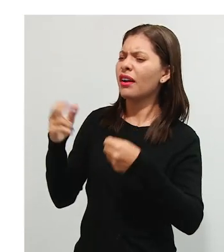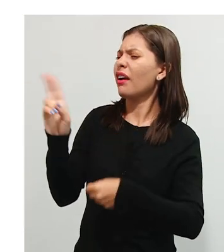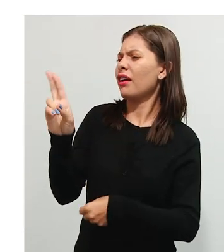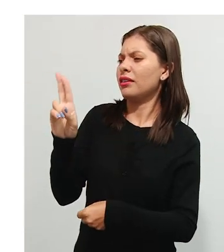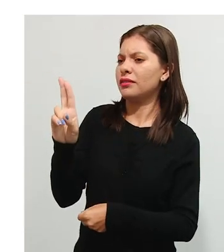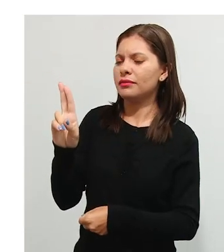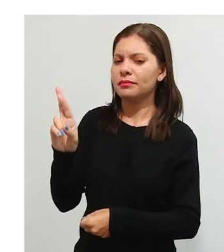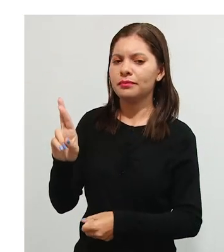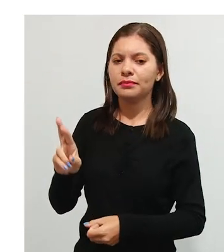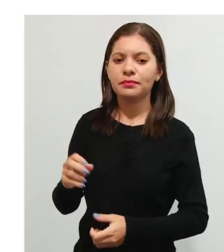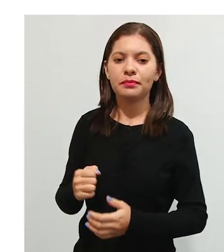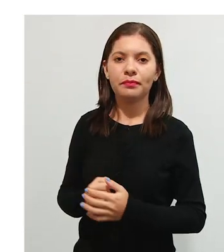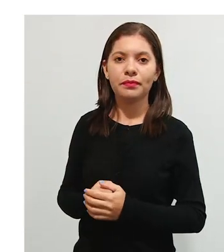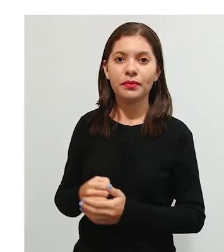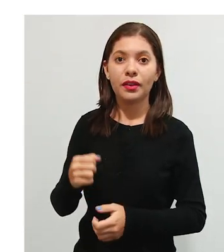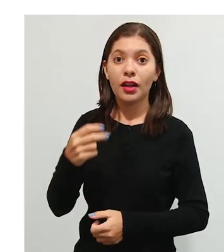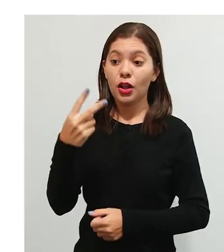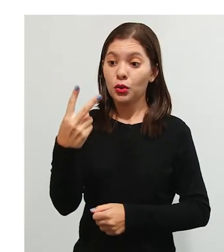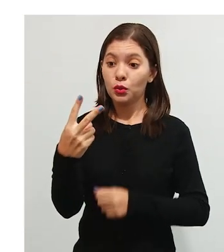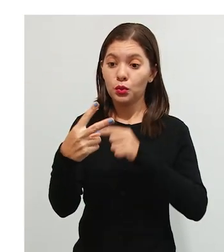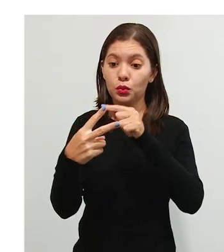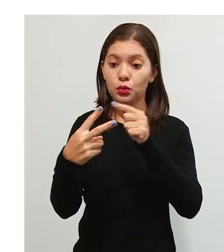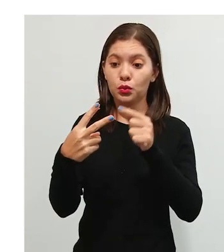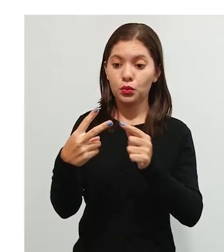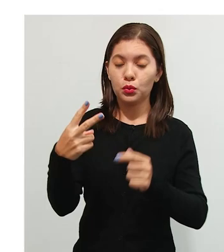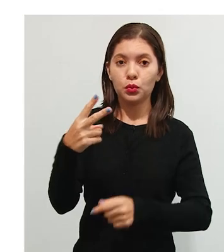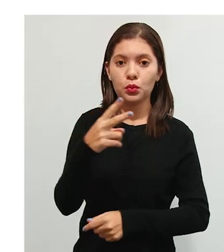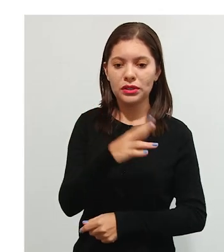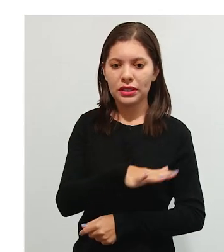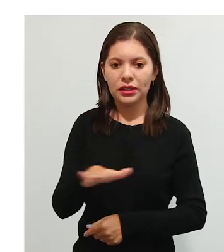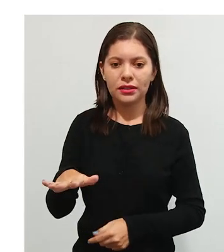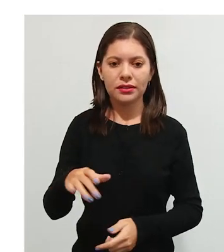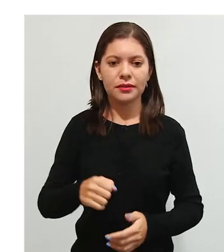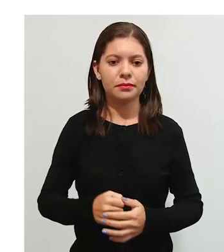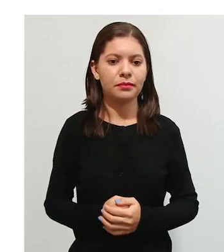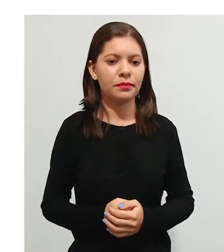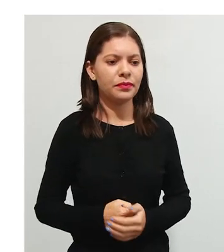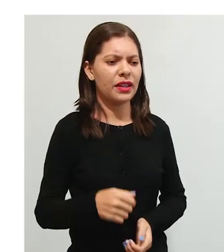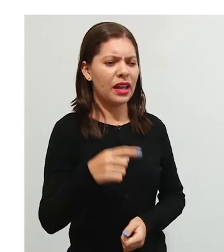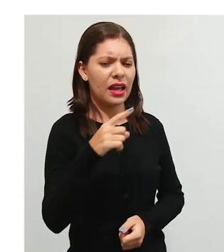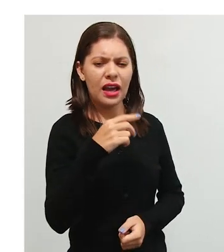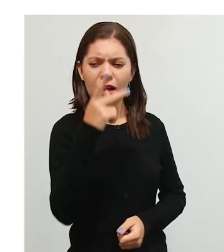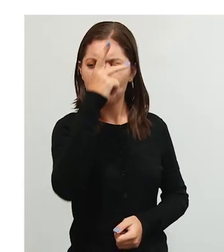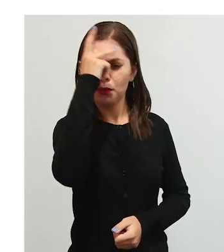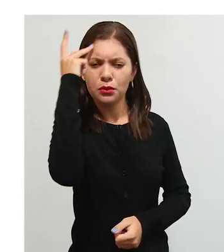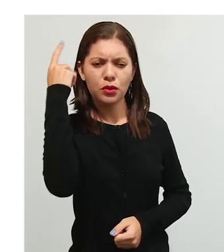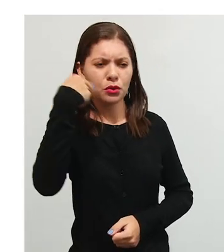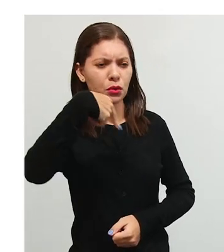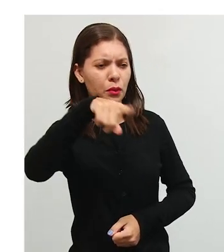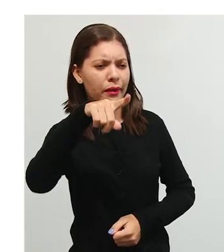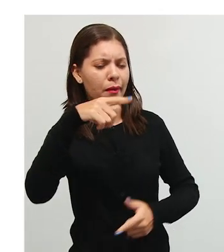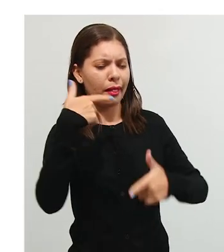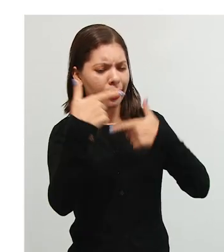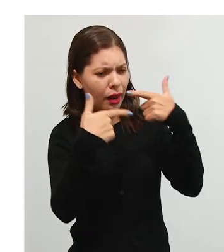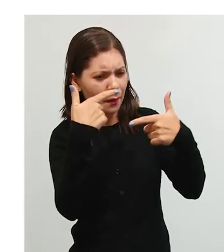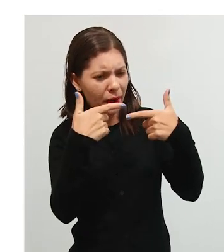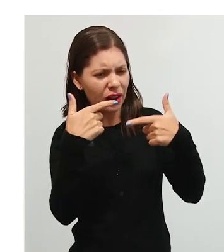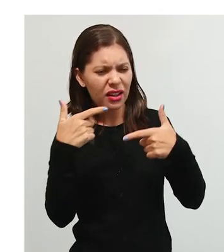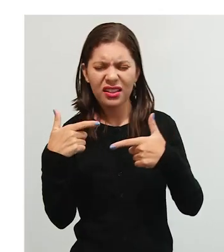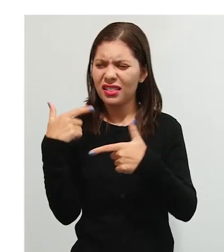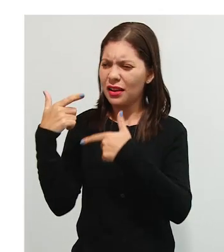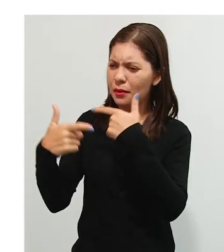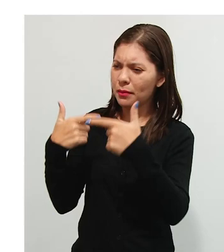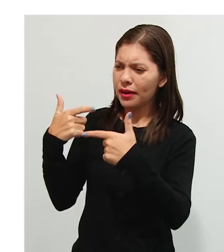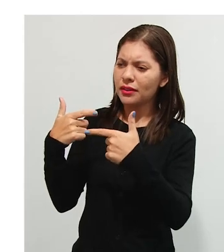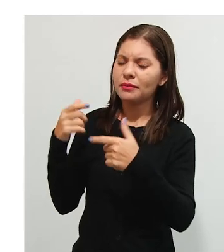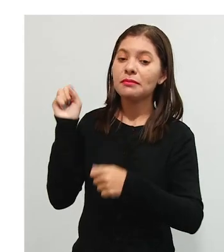elas estão indo para o trabalho. Trabalho? É. Elas iam para a escola como nós, então, as crianças estavam esperando a